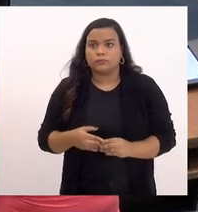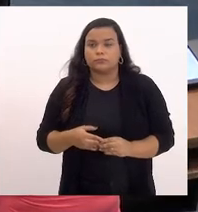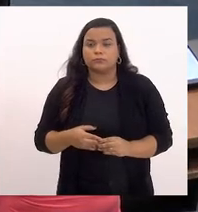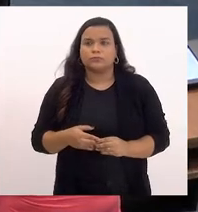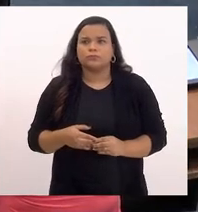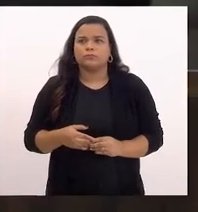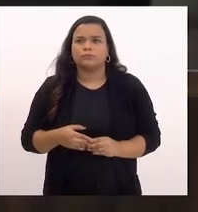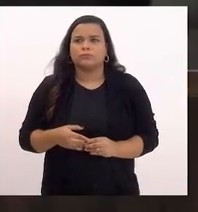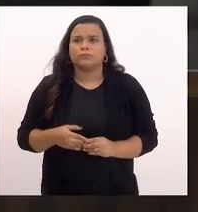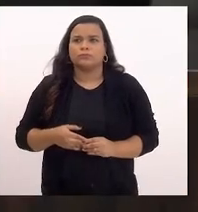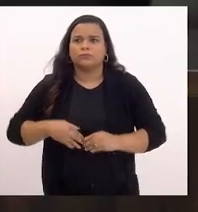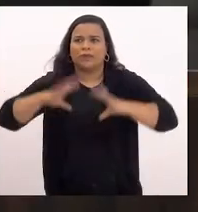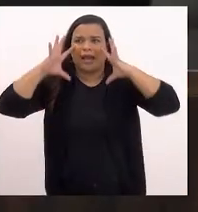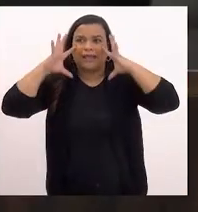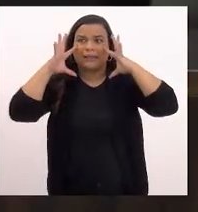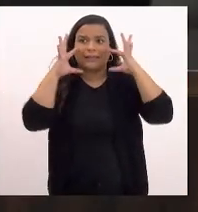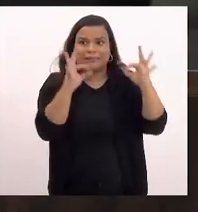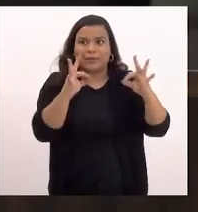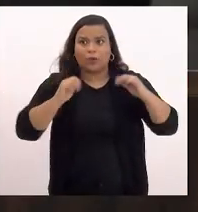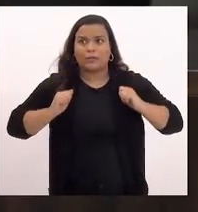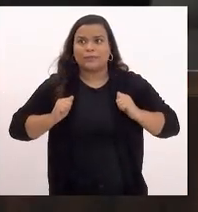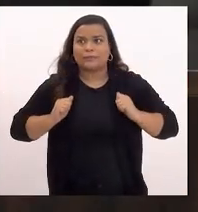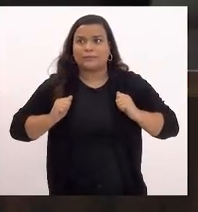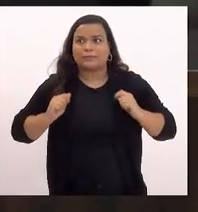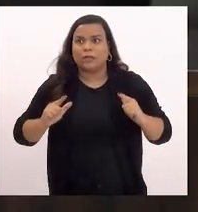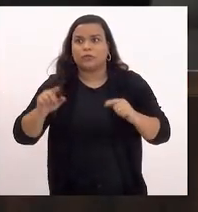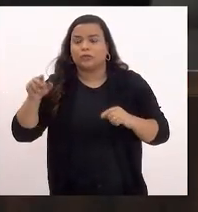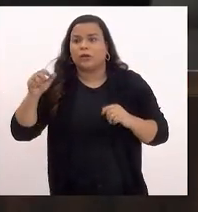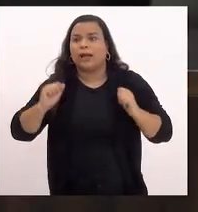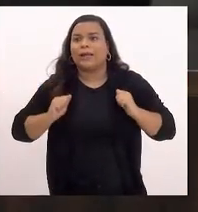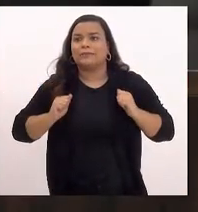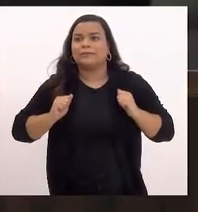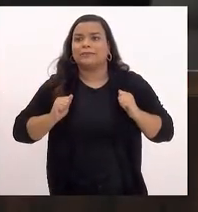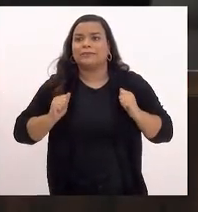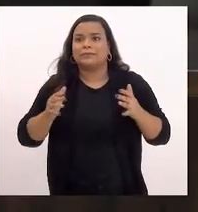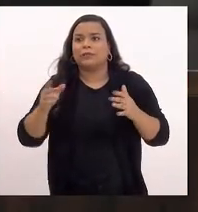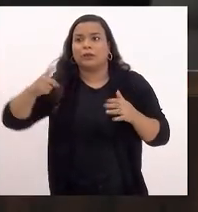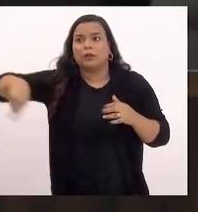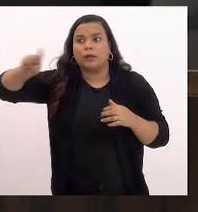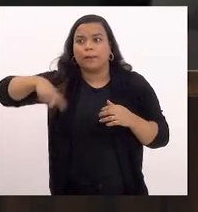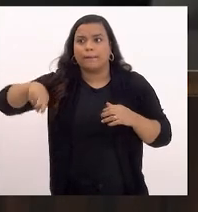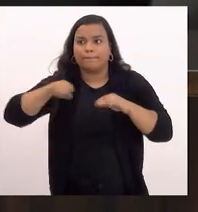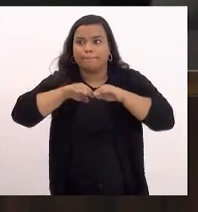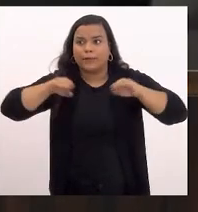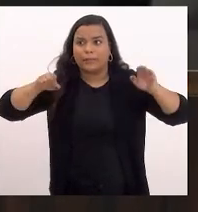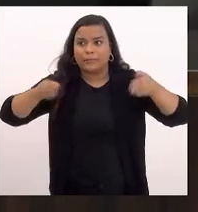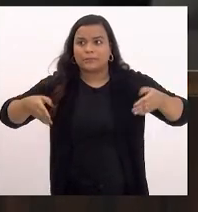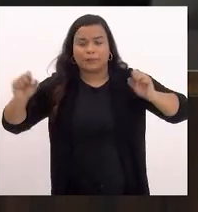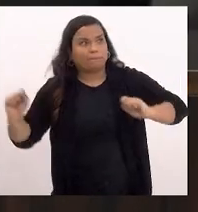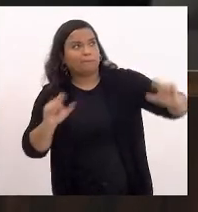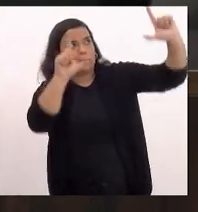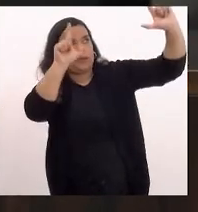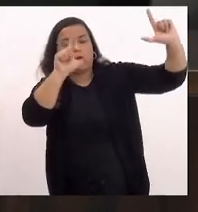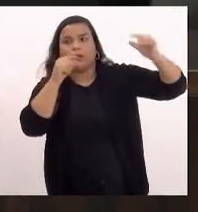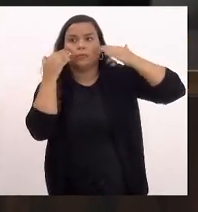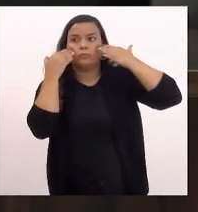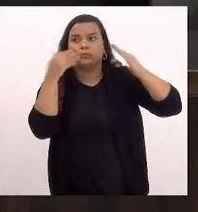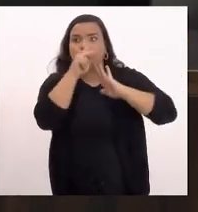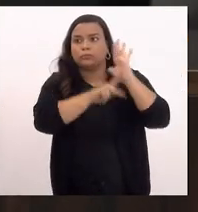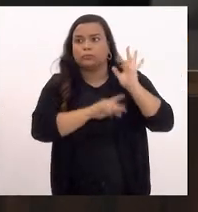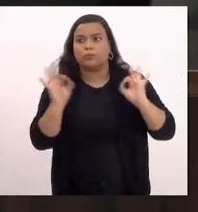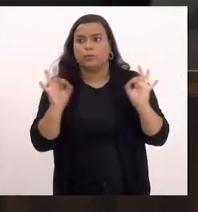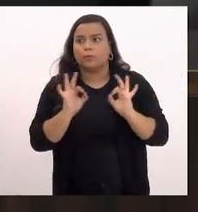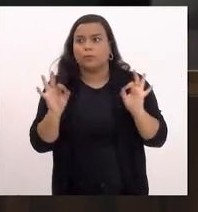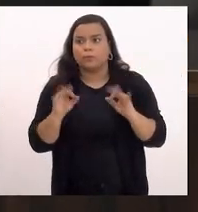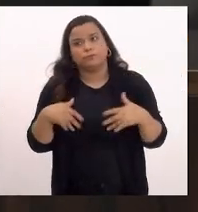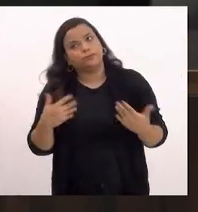Chamar a atenção da assessoria da mesa, o painel não reflete o projeto. Deputado